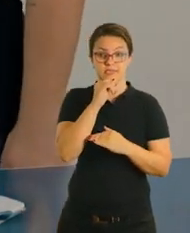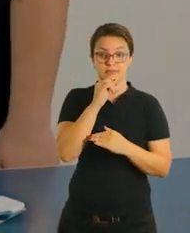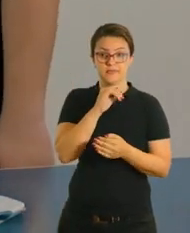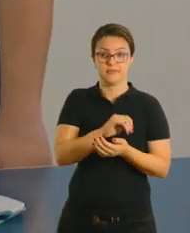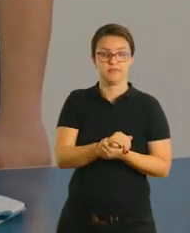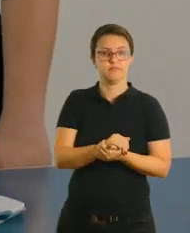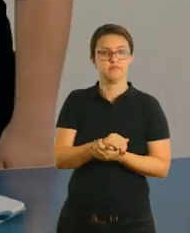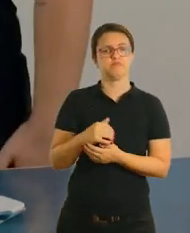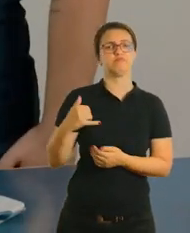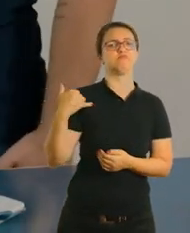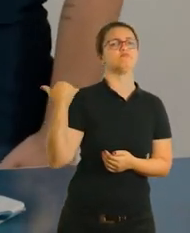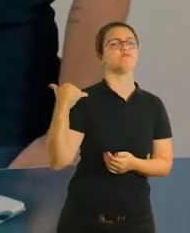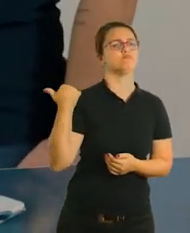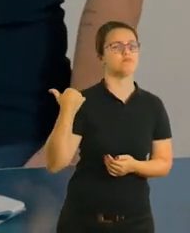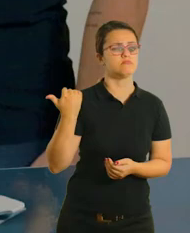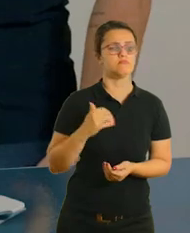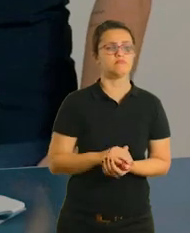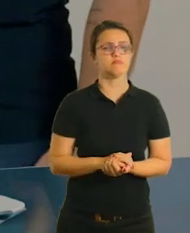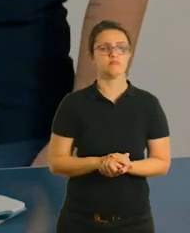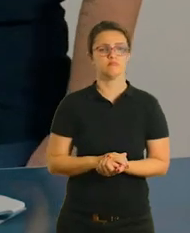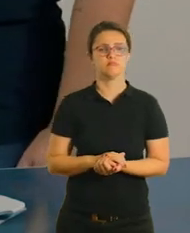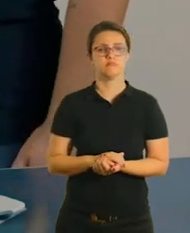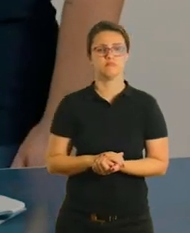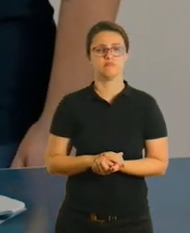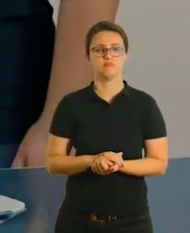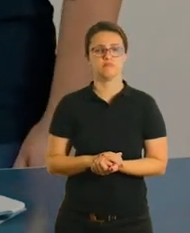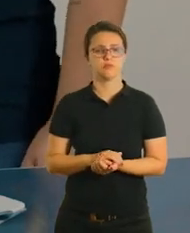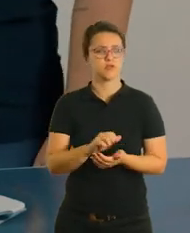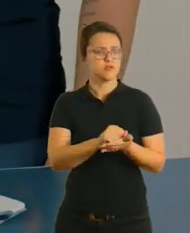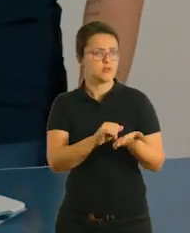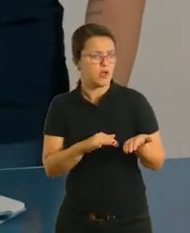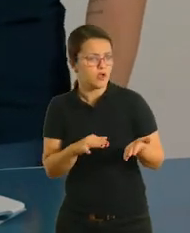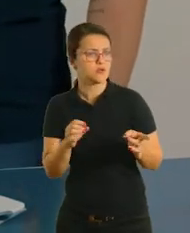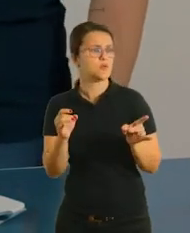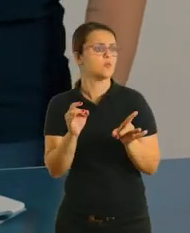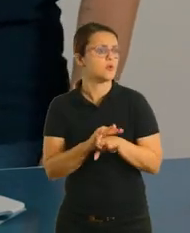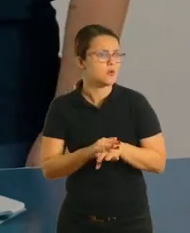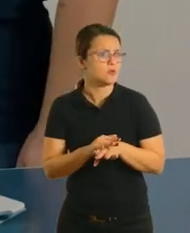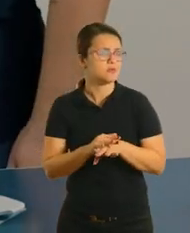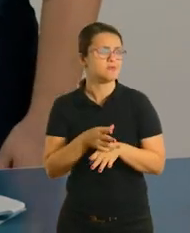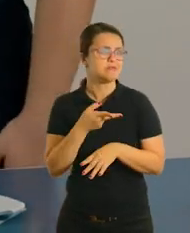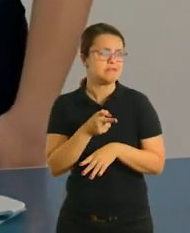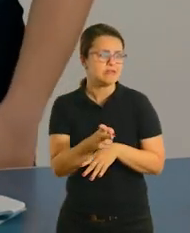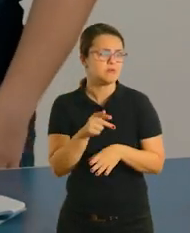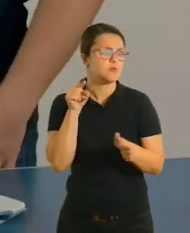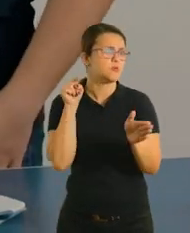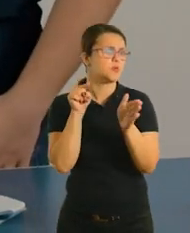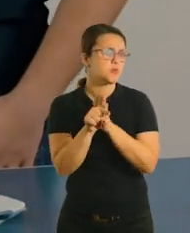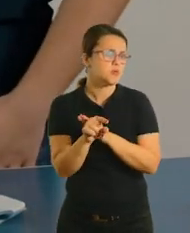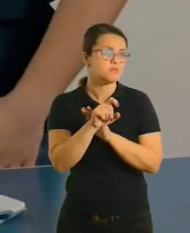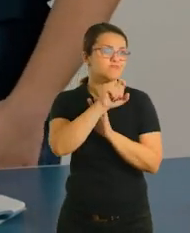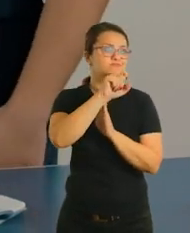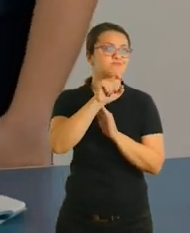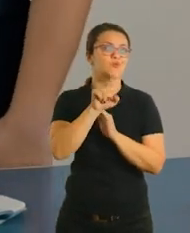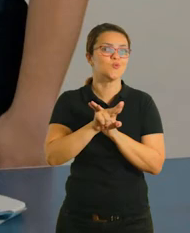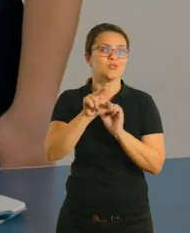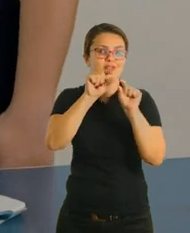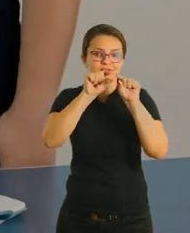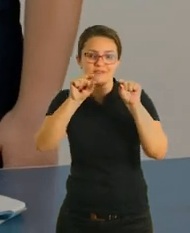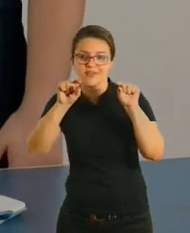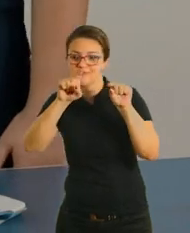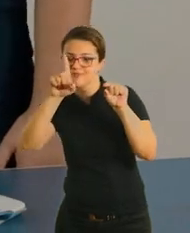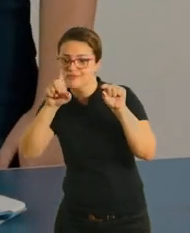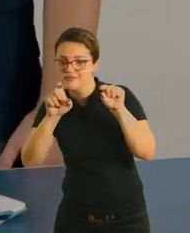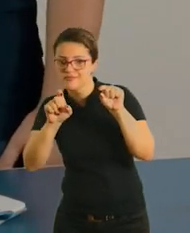aqui tem dois exemplos. Quantos anos você tem? A atividade já está pronta? Então sempre que eu vou fazer uma pergunta, eu preciso